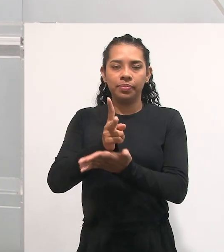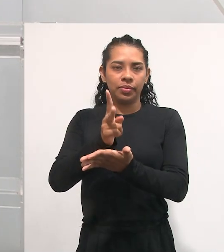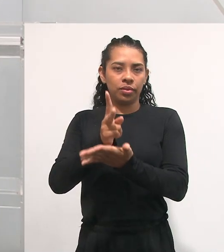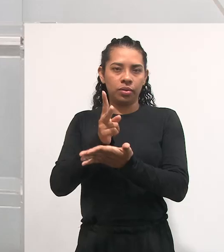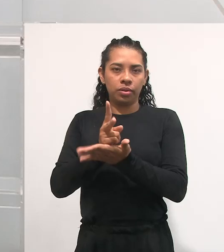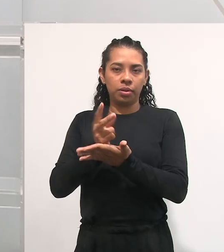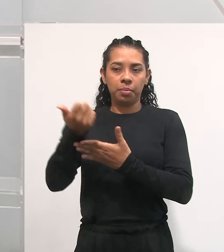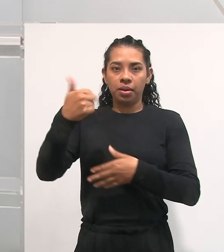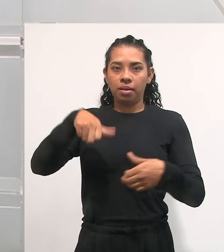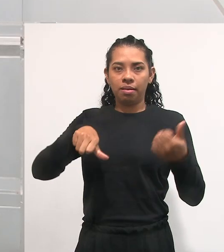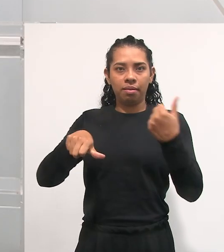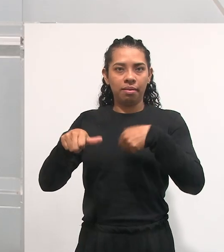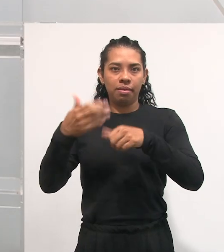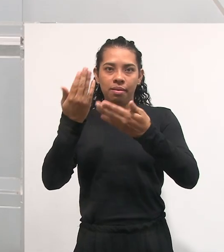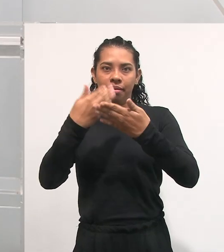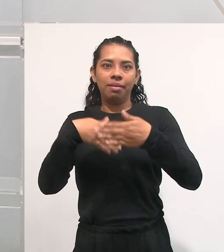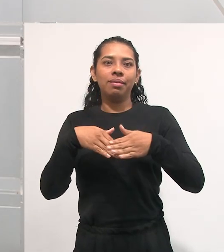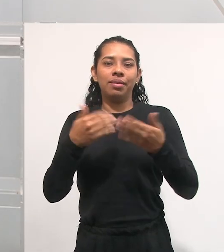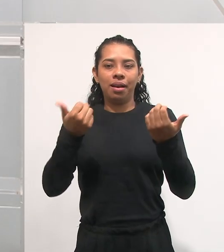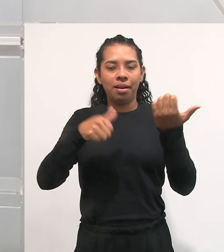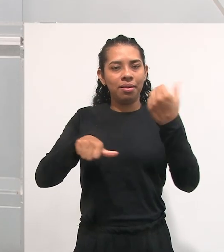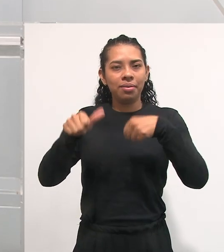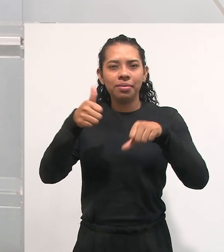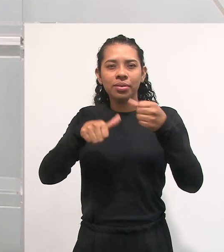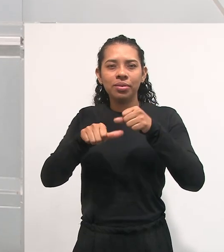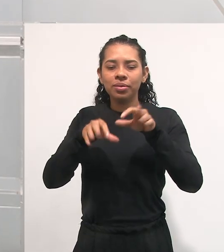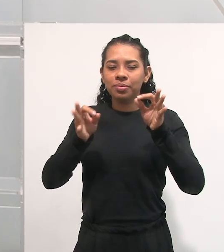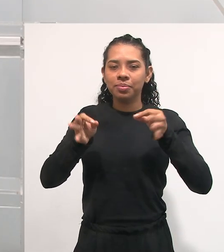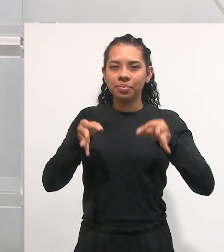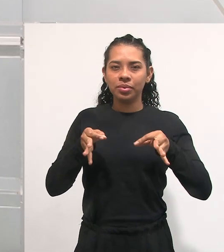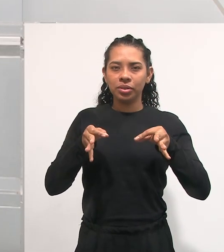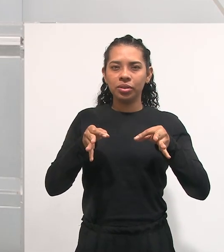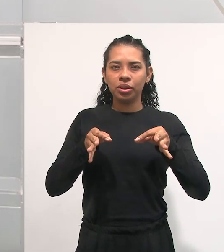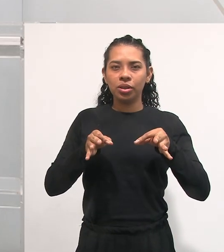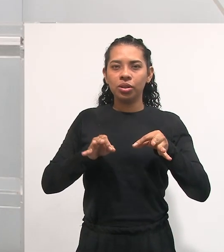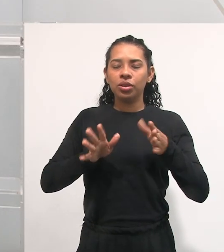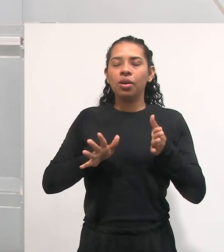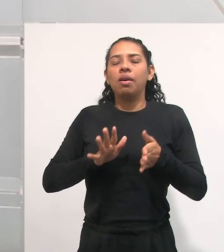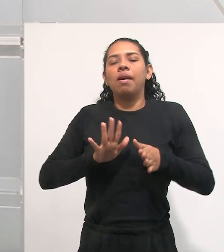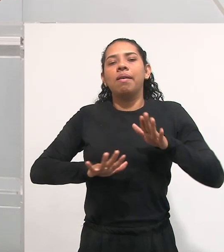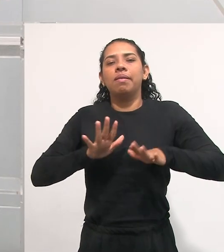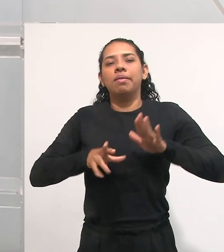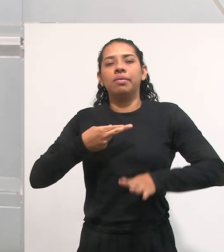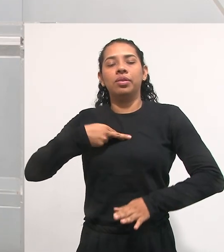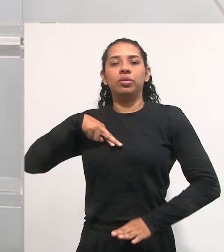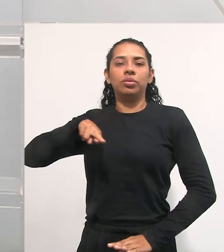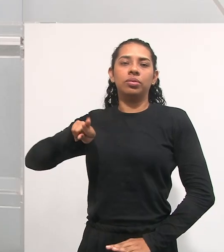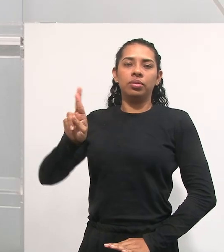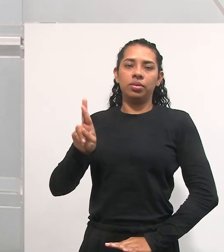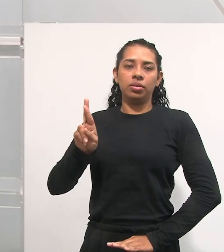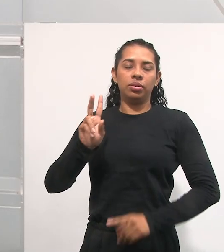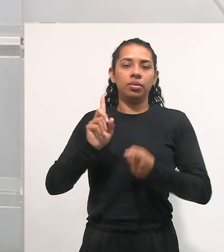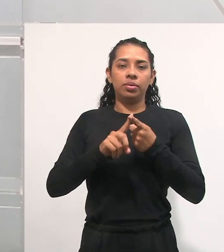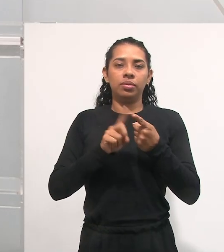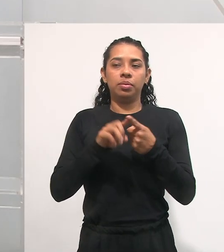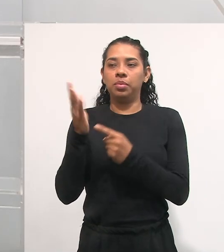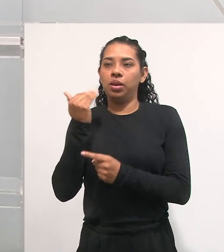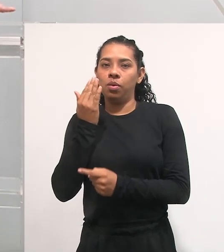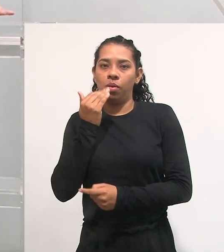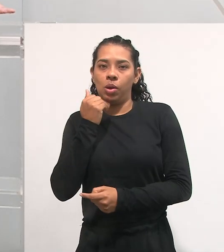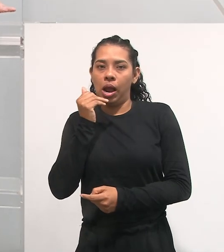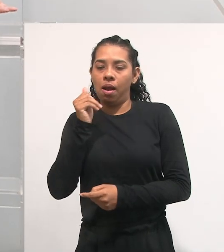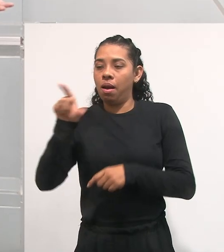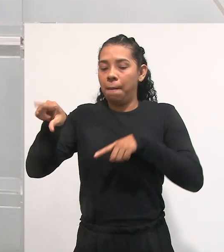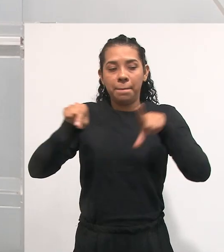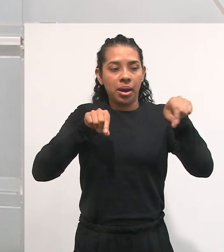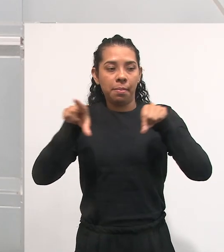relação à nossa refeição, a gente faz avaliação com relação à nossa religião, às nossas práticas, aos nossos